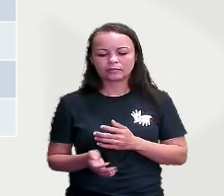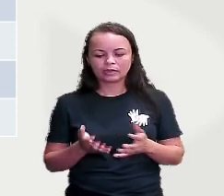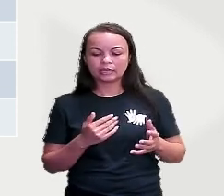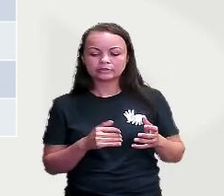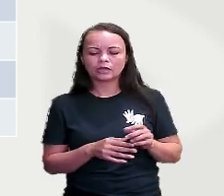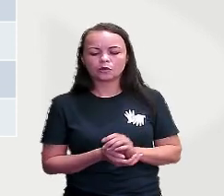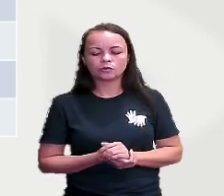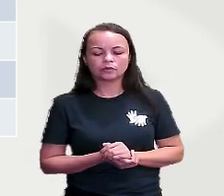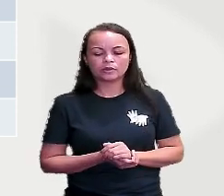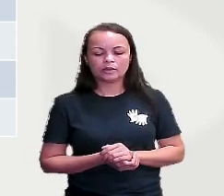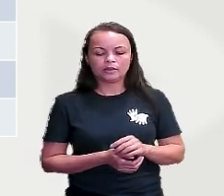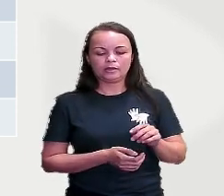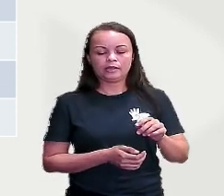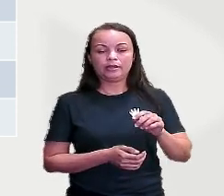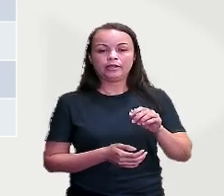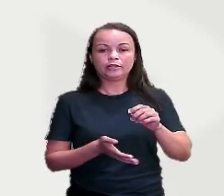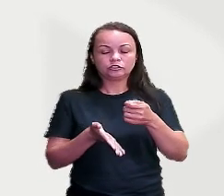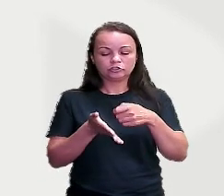é o nome de uma amiga escritora.